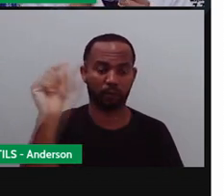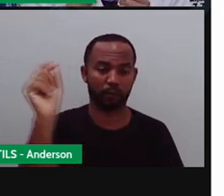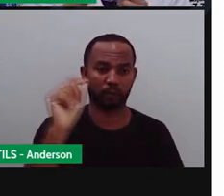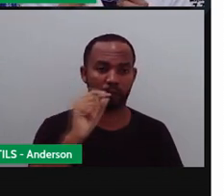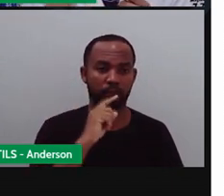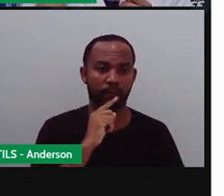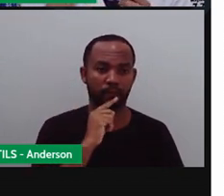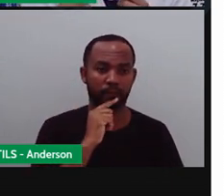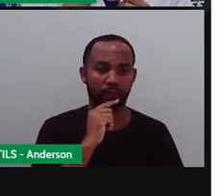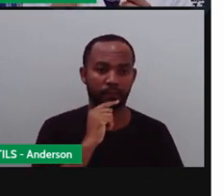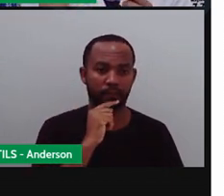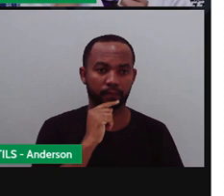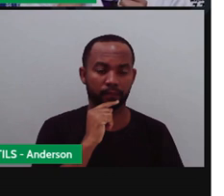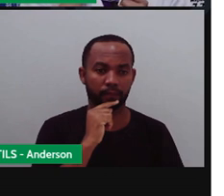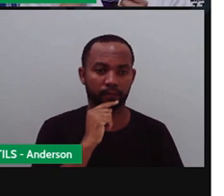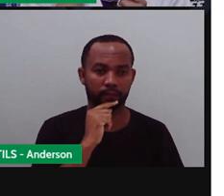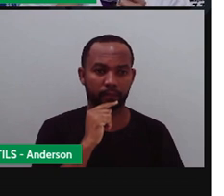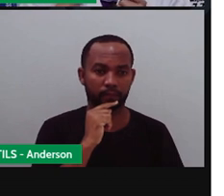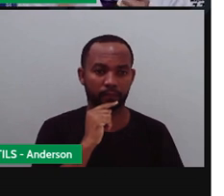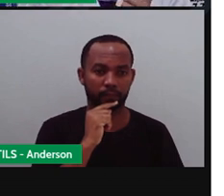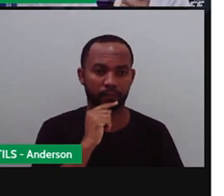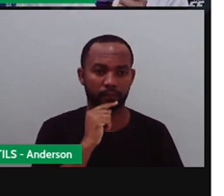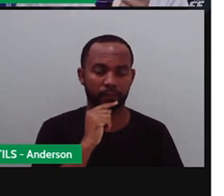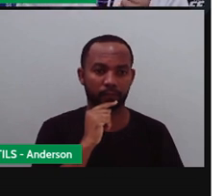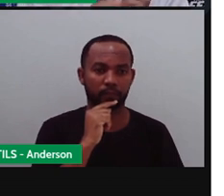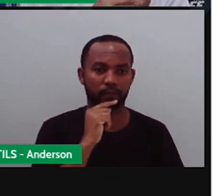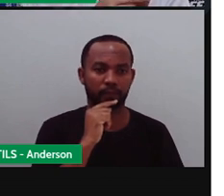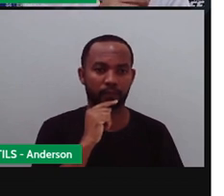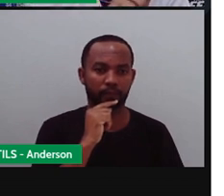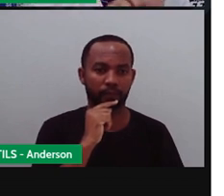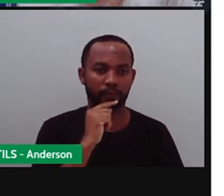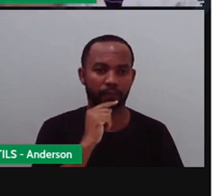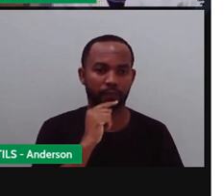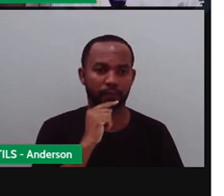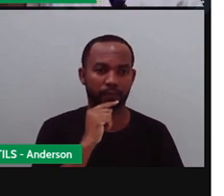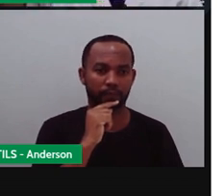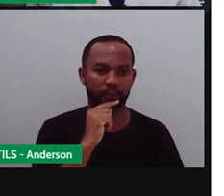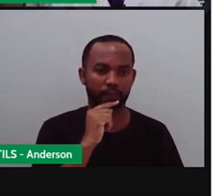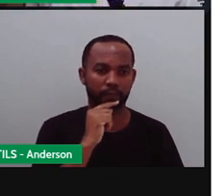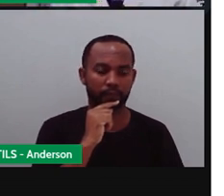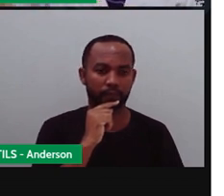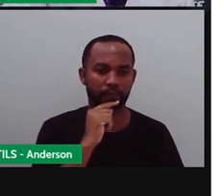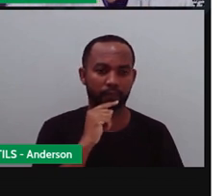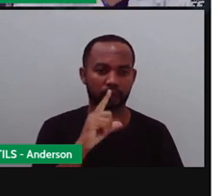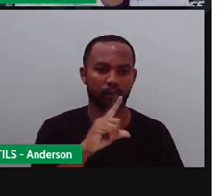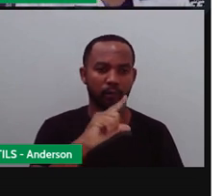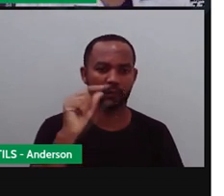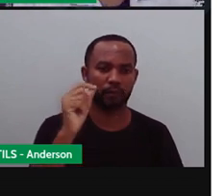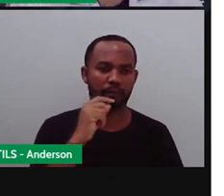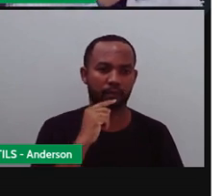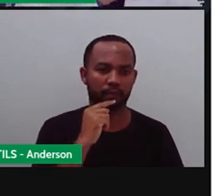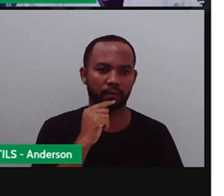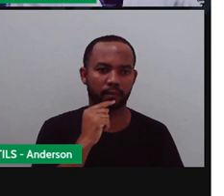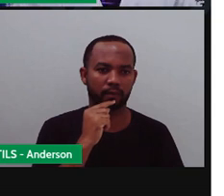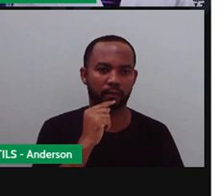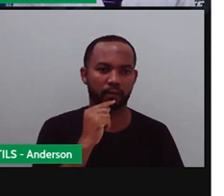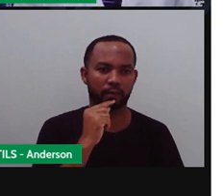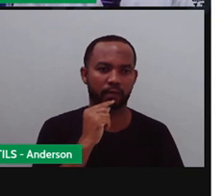daqui. Duas foram embora. Rebeldes foram embora. Tirei duas, ó. Viram? Pronto. Foram embora.